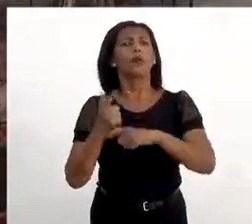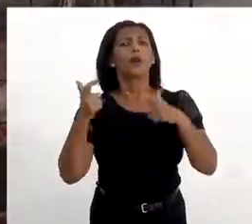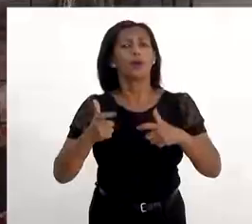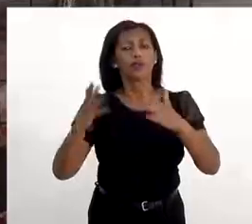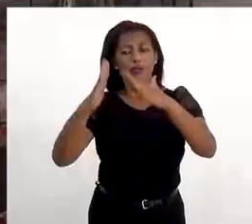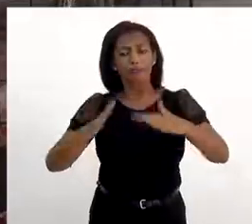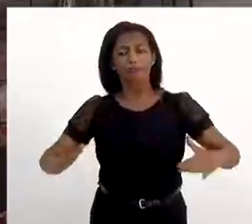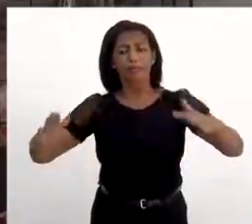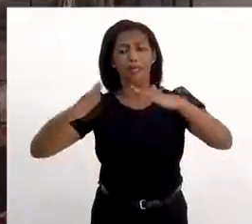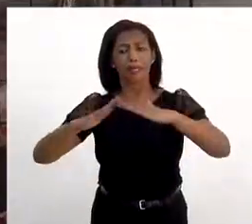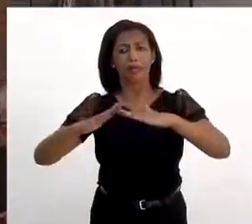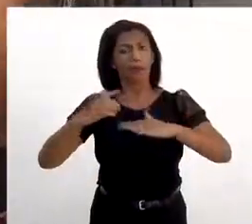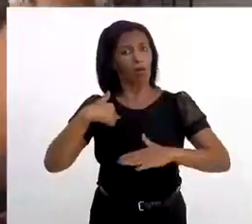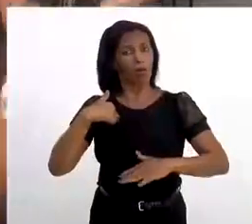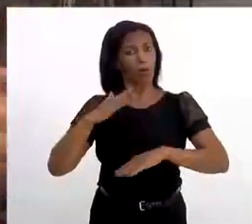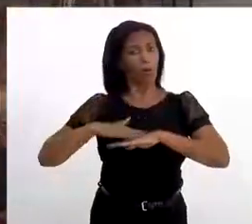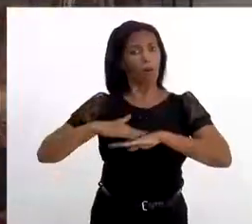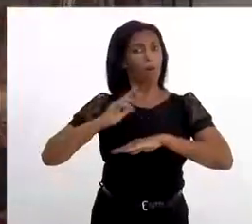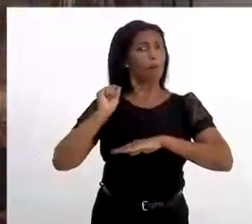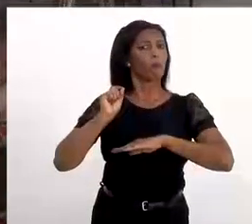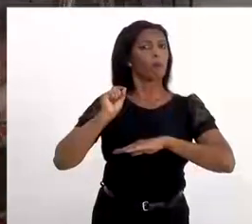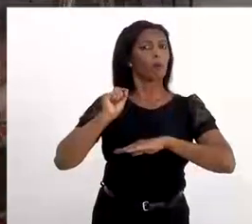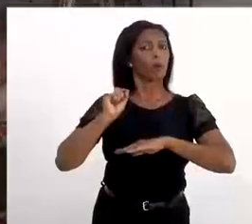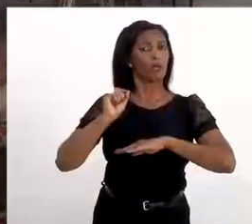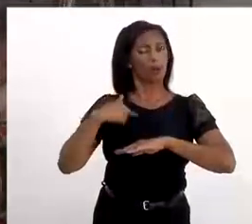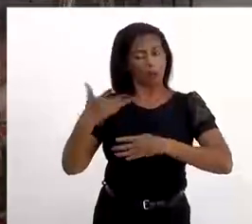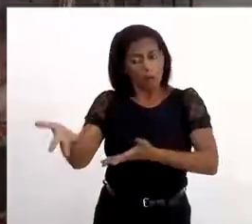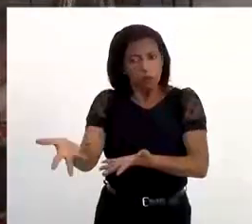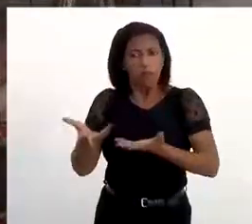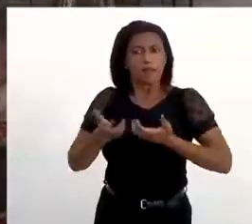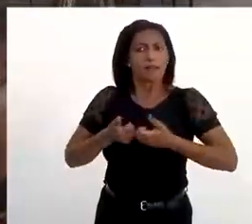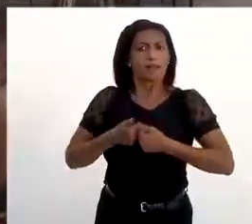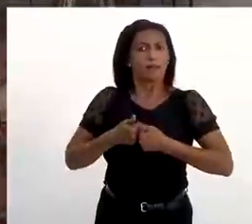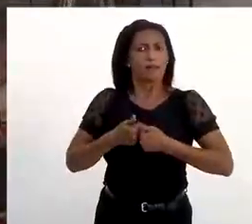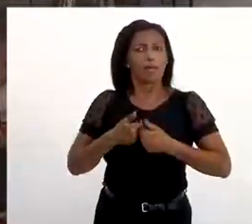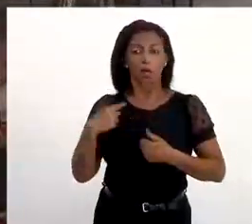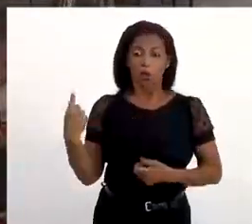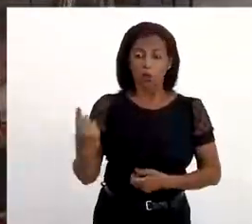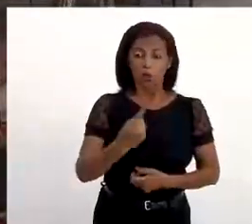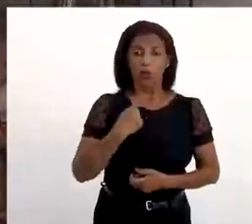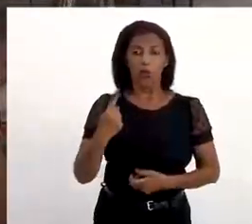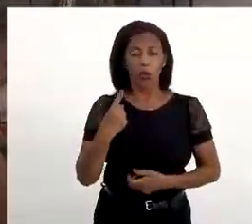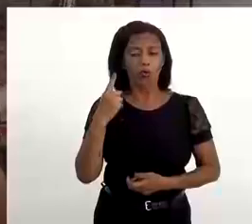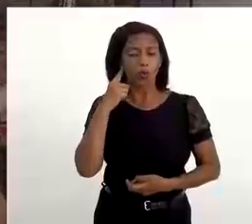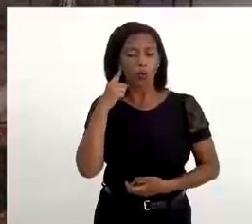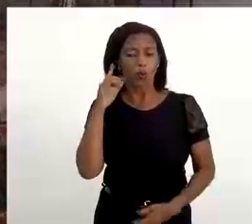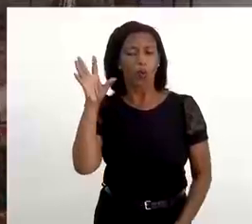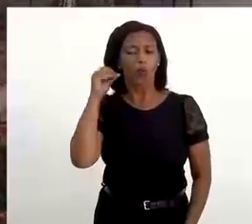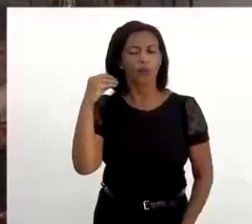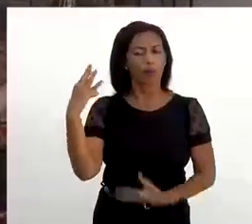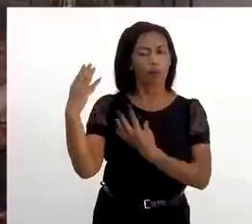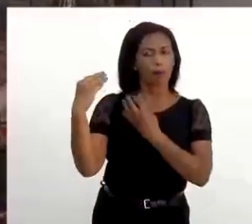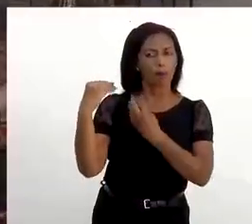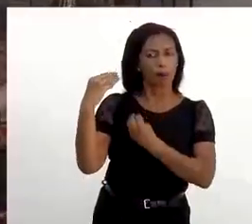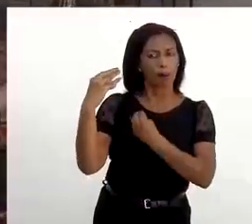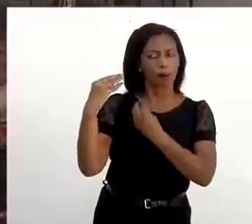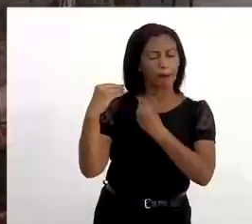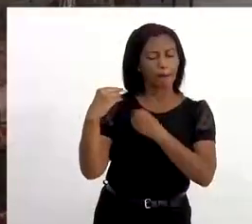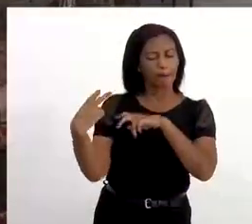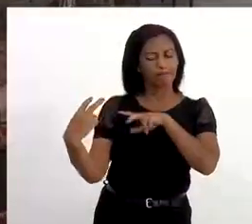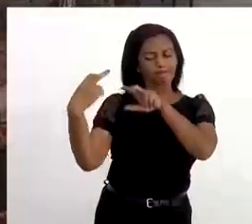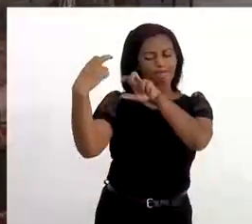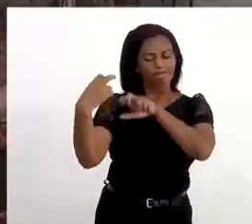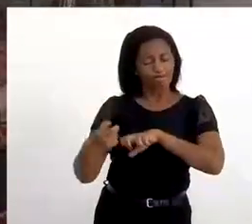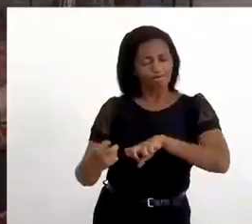É acolher. Nós somos aqui um espaço de acolhimento. Nós somos um espaço de escuta. Nós temos que sentar, acolher essa mulher,